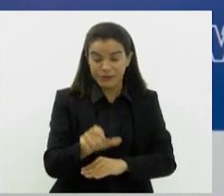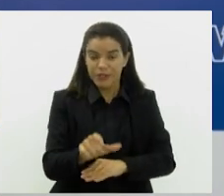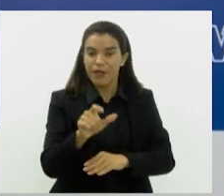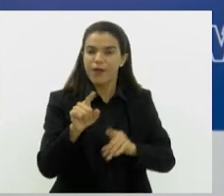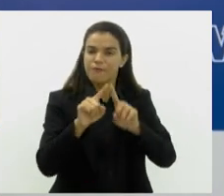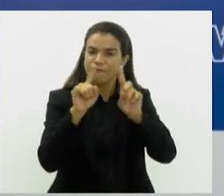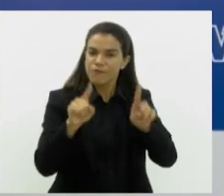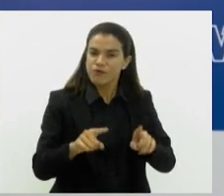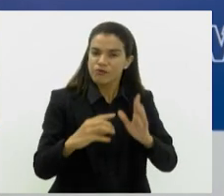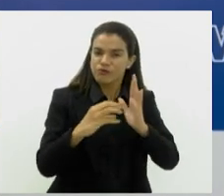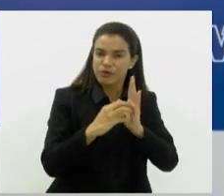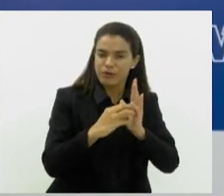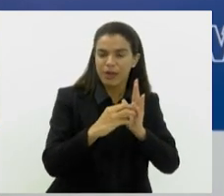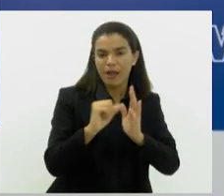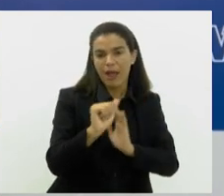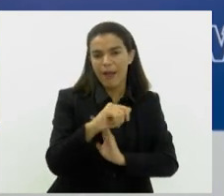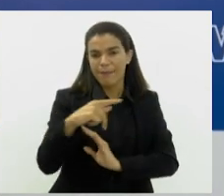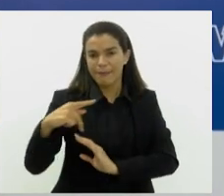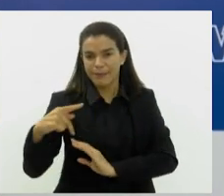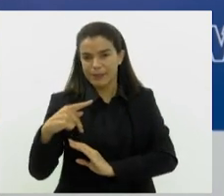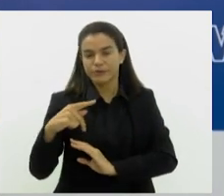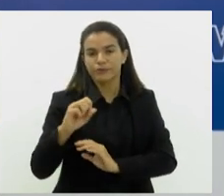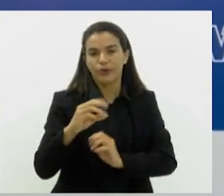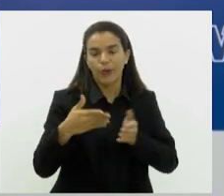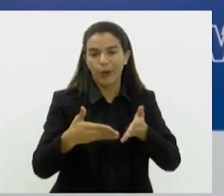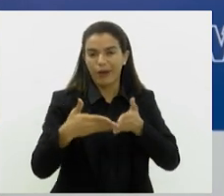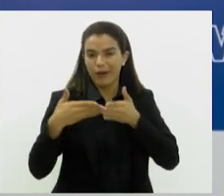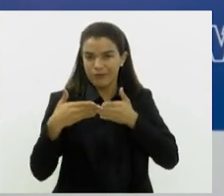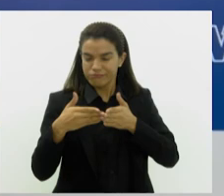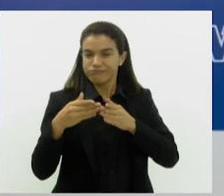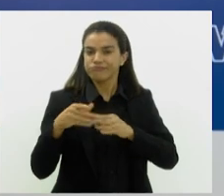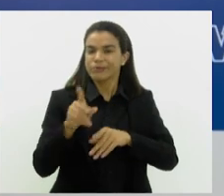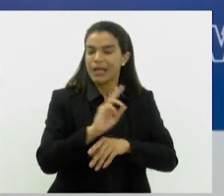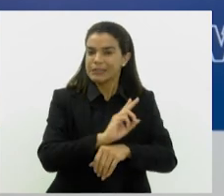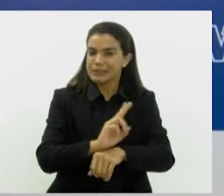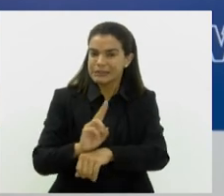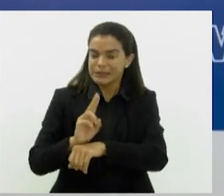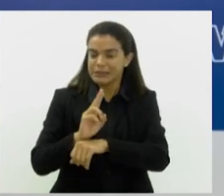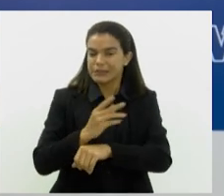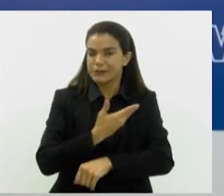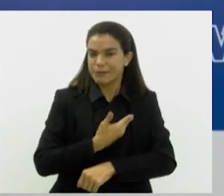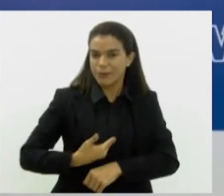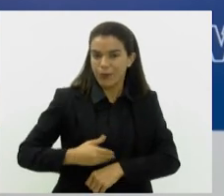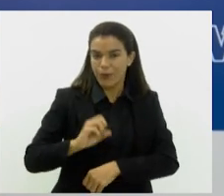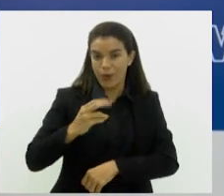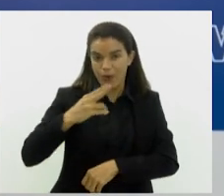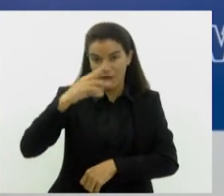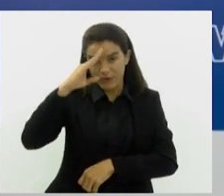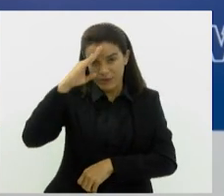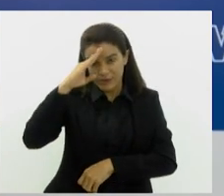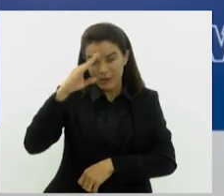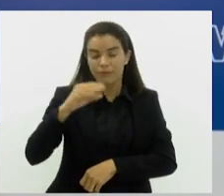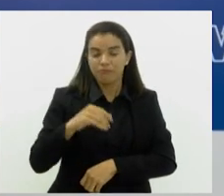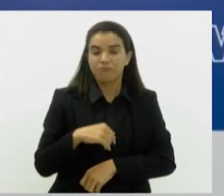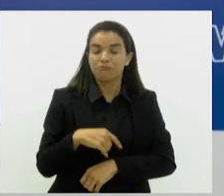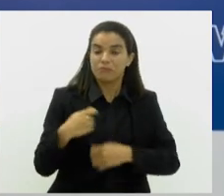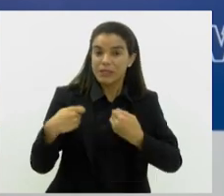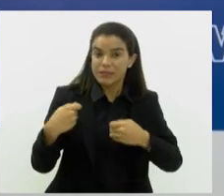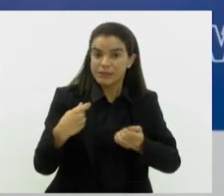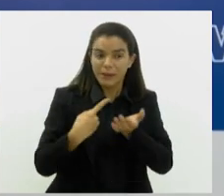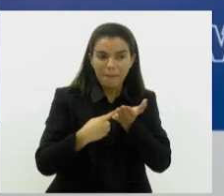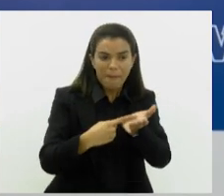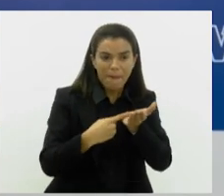ativo, inativo ou pensionista da Segurança Pública, do Corpo de Bombeiros e Forças Armadas, e está precisando